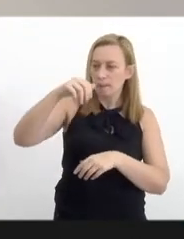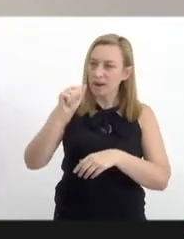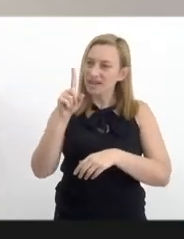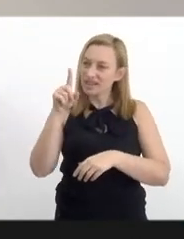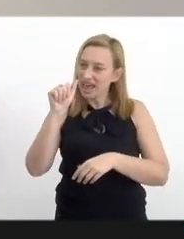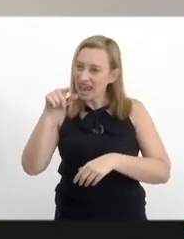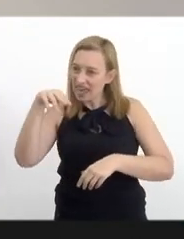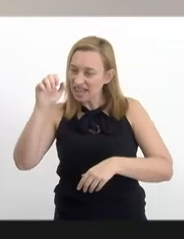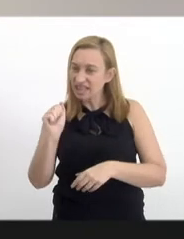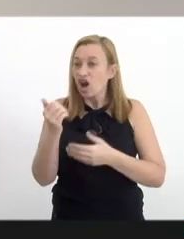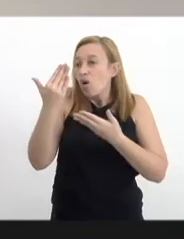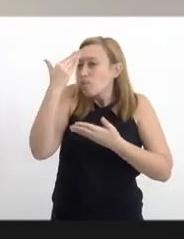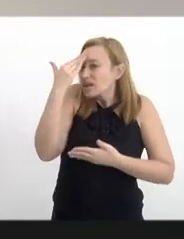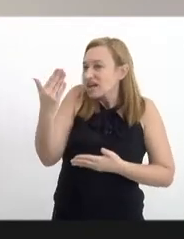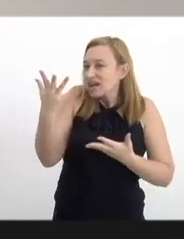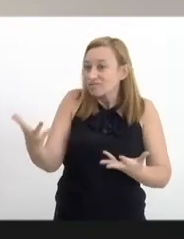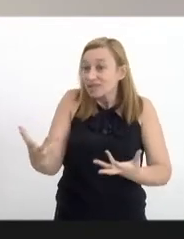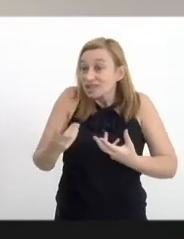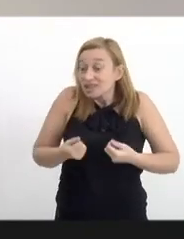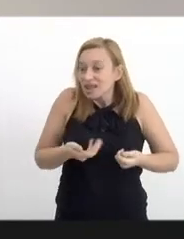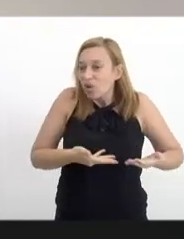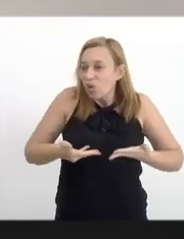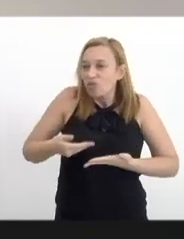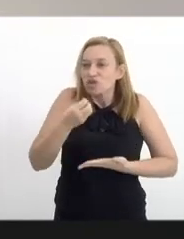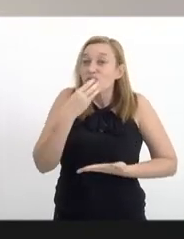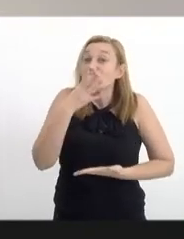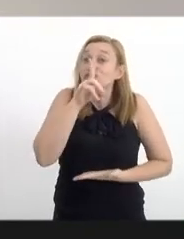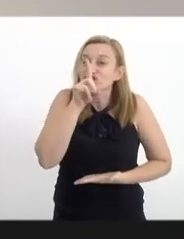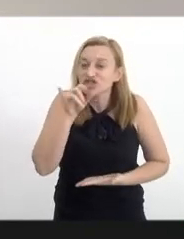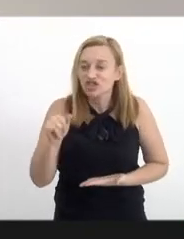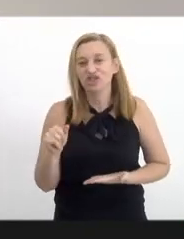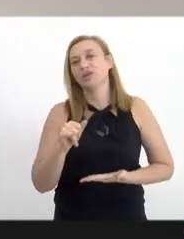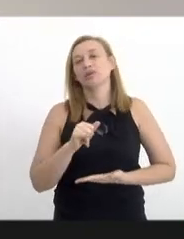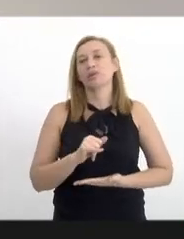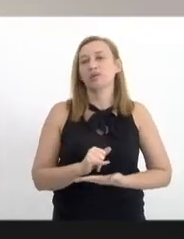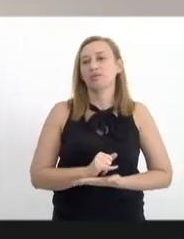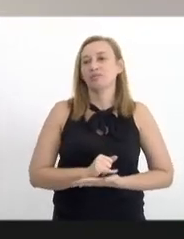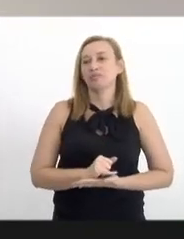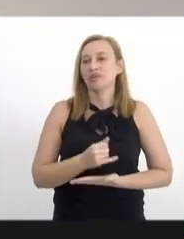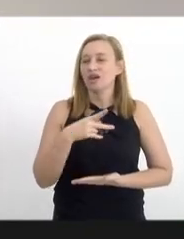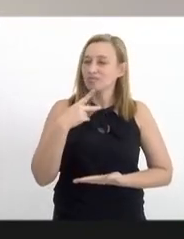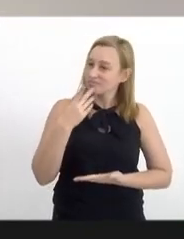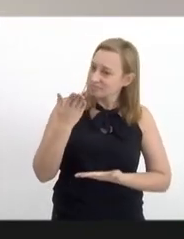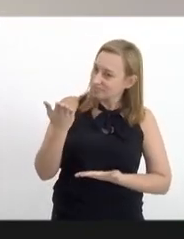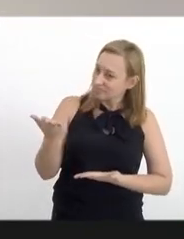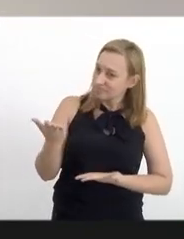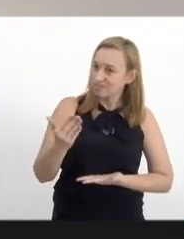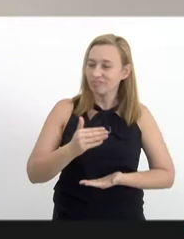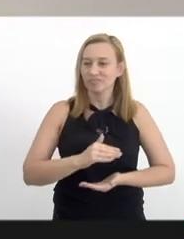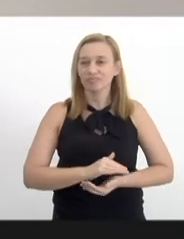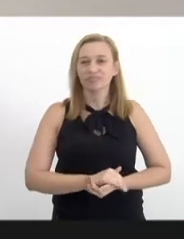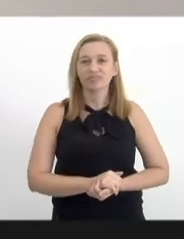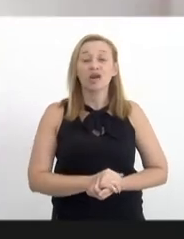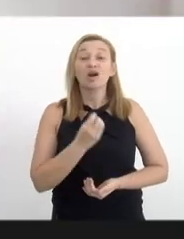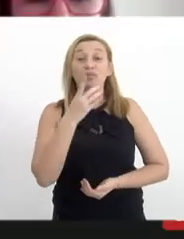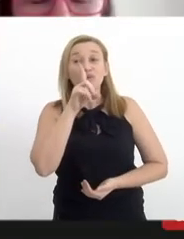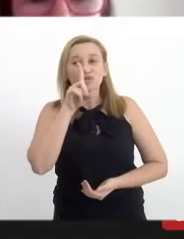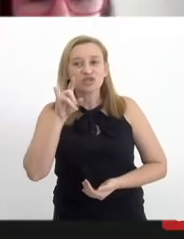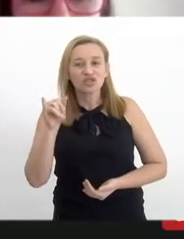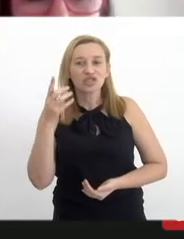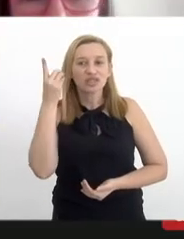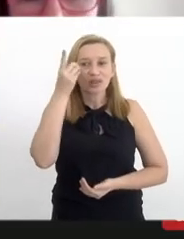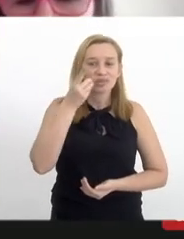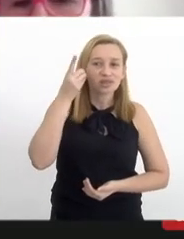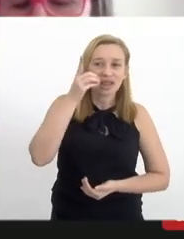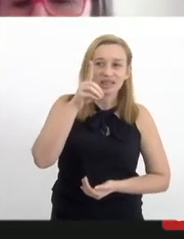Muito obrigado por acertar o nosso convite. Bom dia e a palavra está com a senhora. Bom dia, deputado